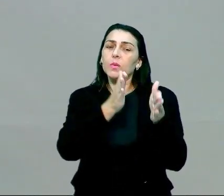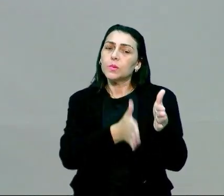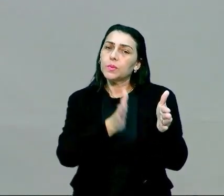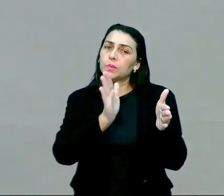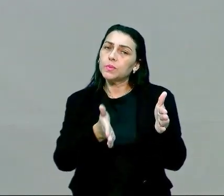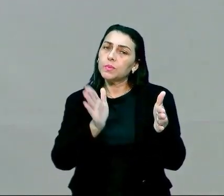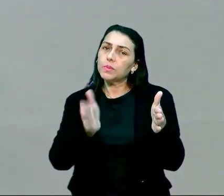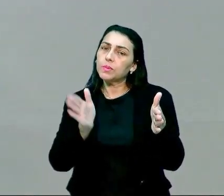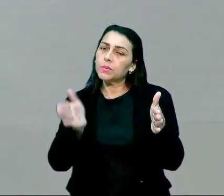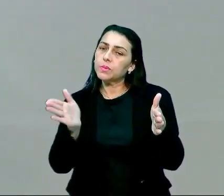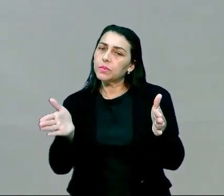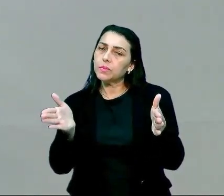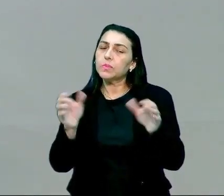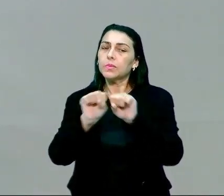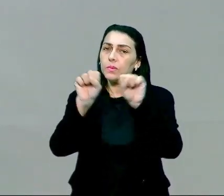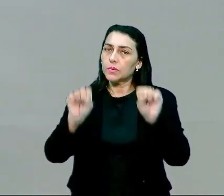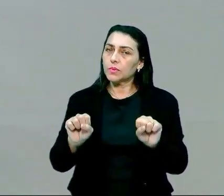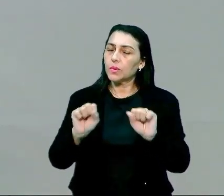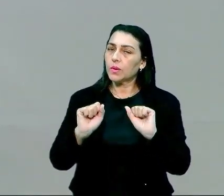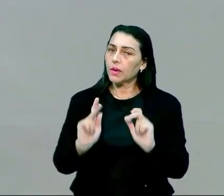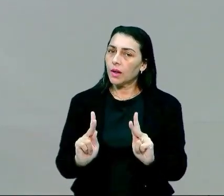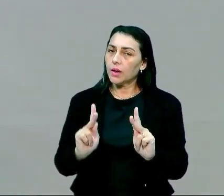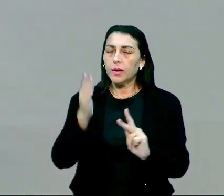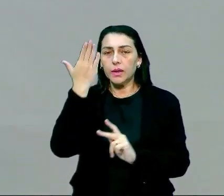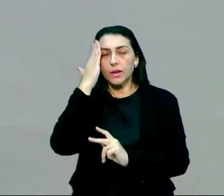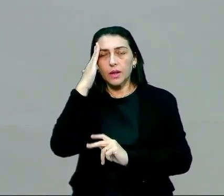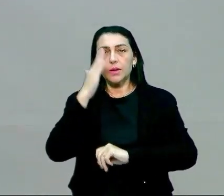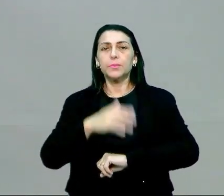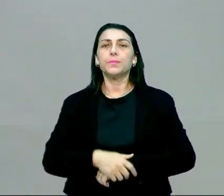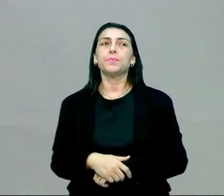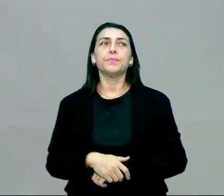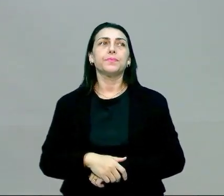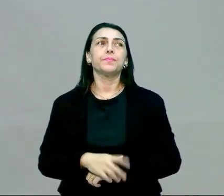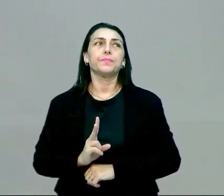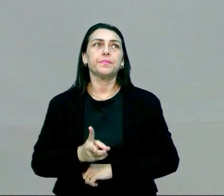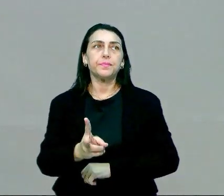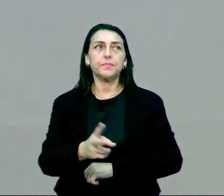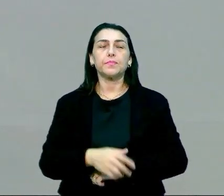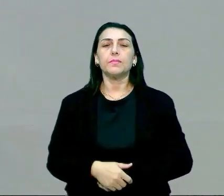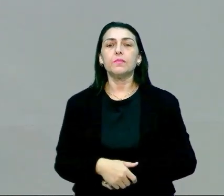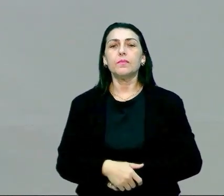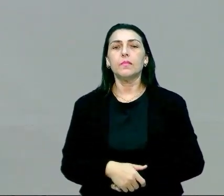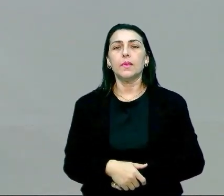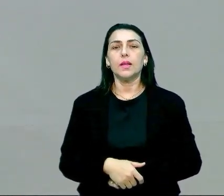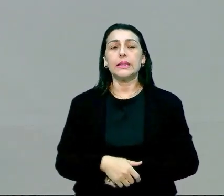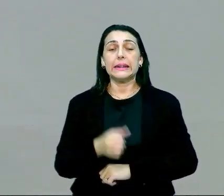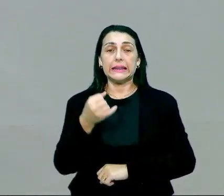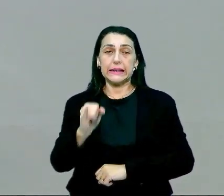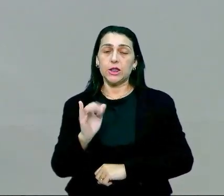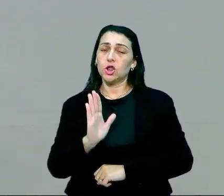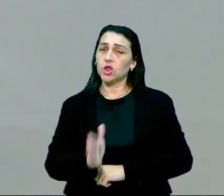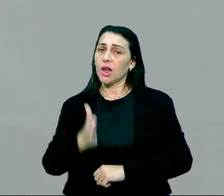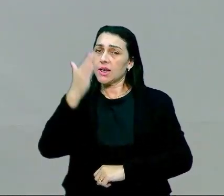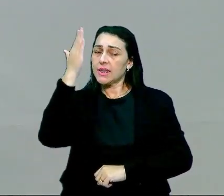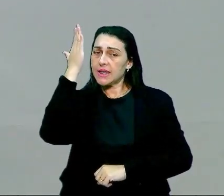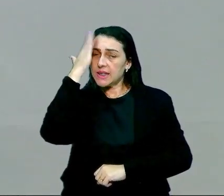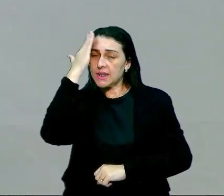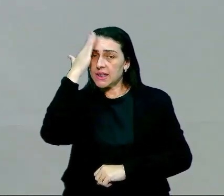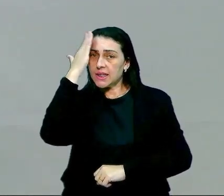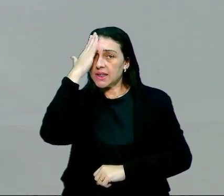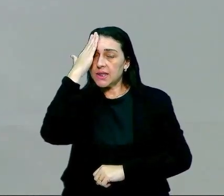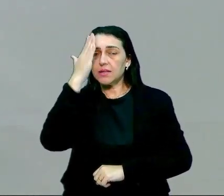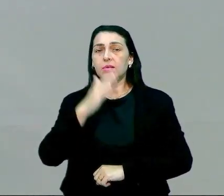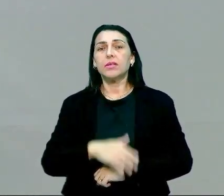padronizadas. Tranquilo? Compreendido isso? A gente vai avançar mais um pouquinho porque se a gente já sabe que